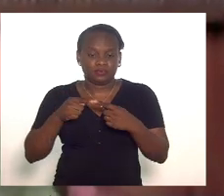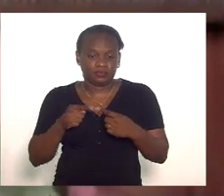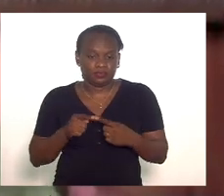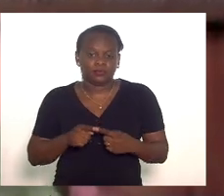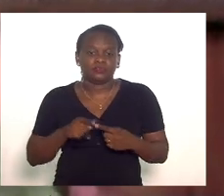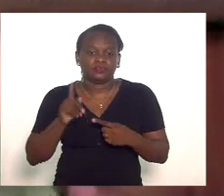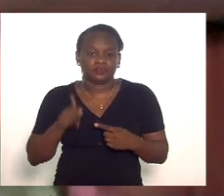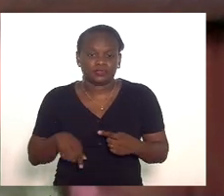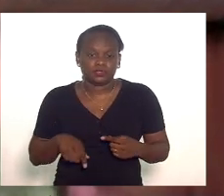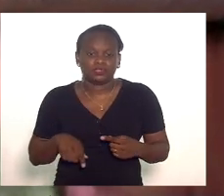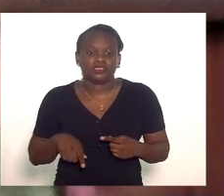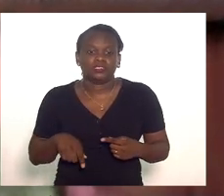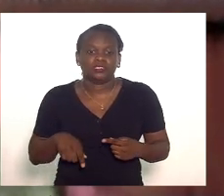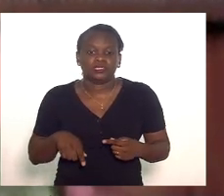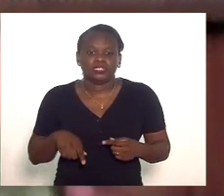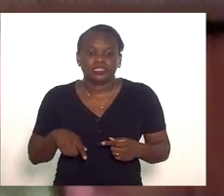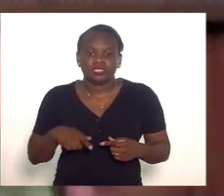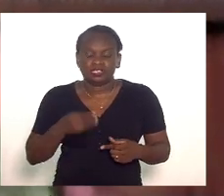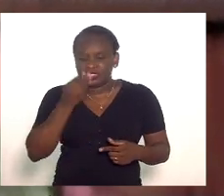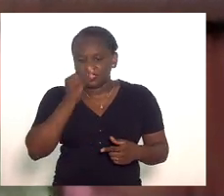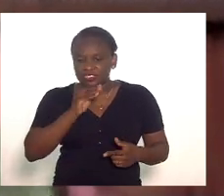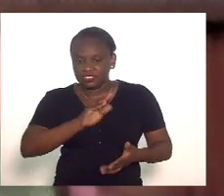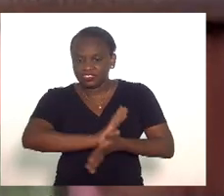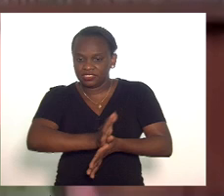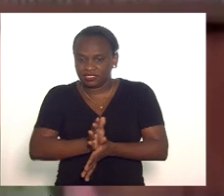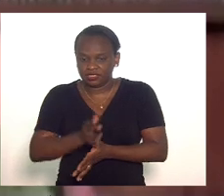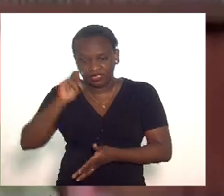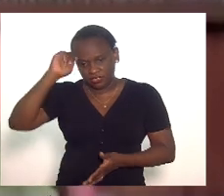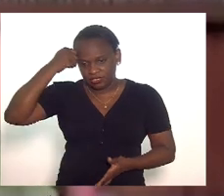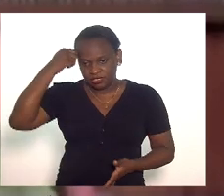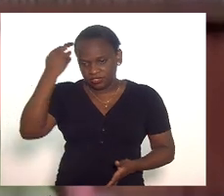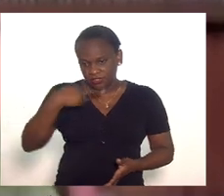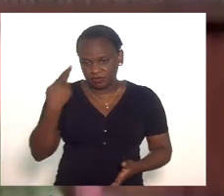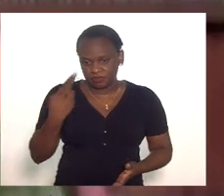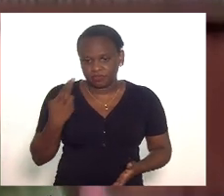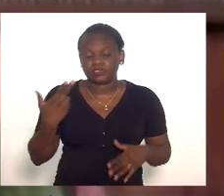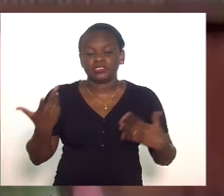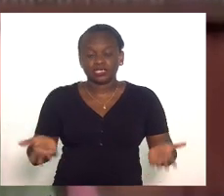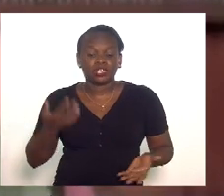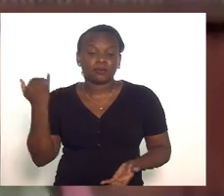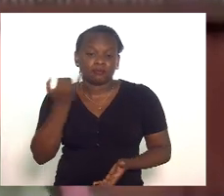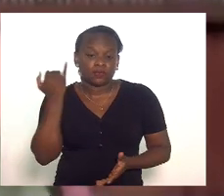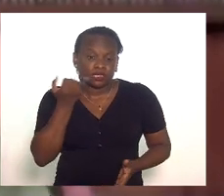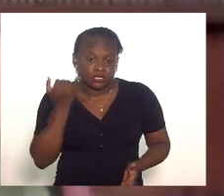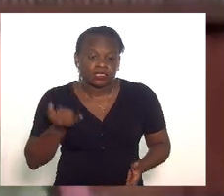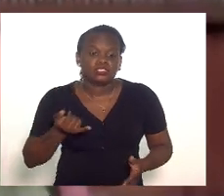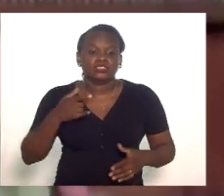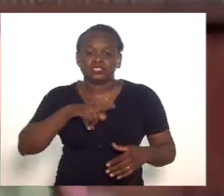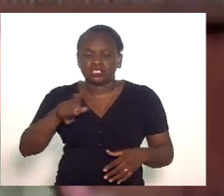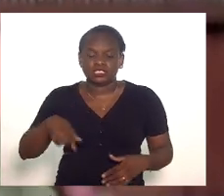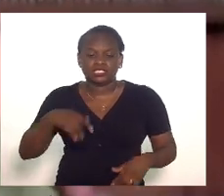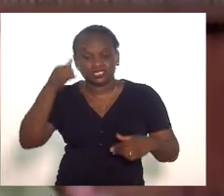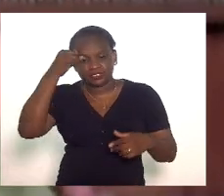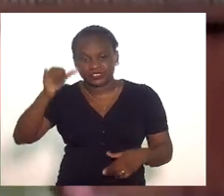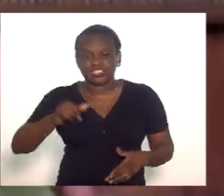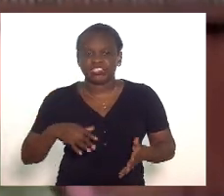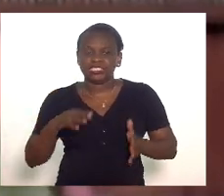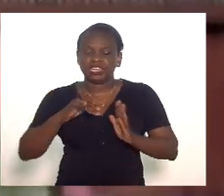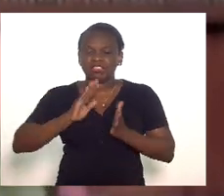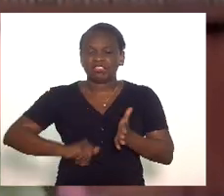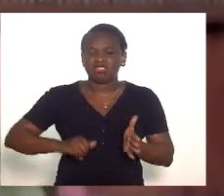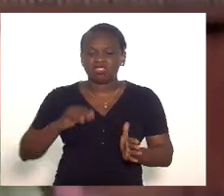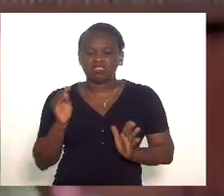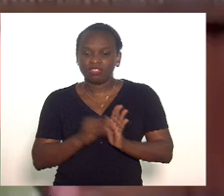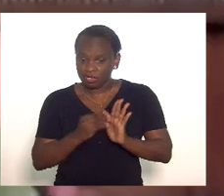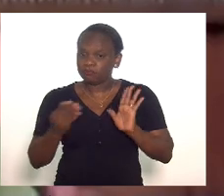são depreciação da raça negra então é fundamental que a gente combata a subnotificação que a gente avance